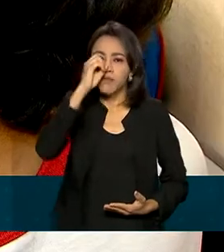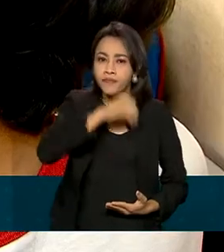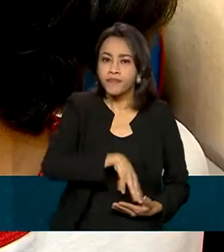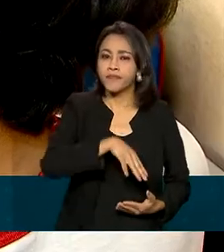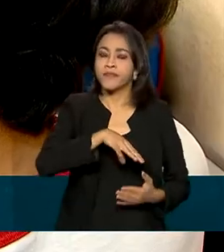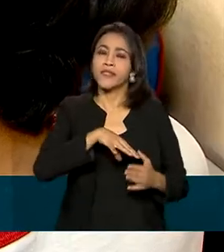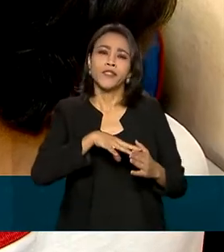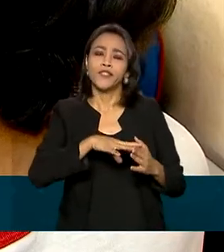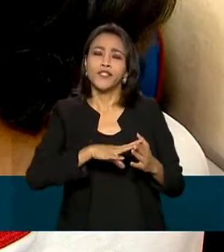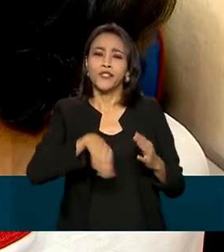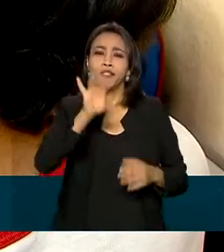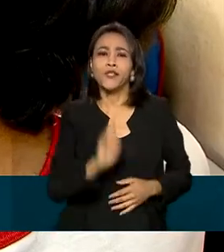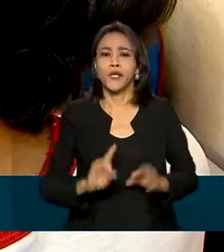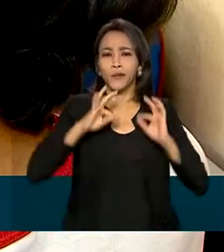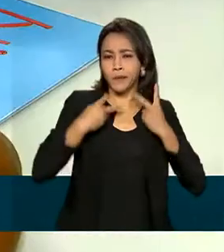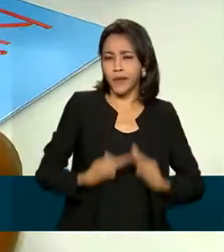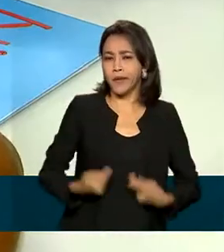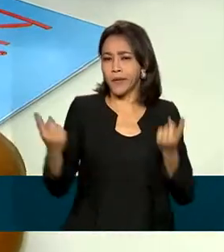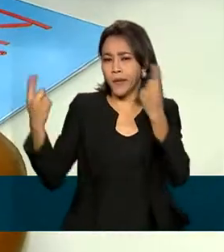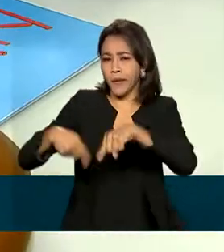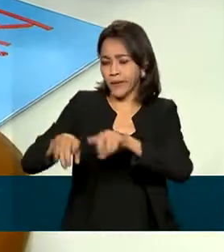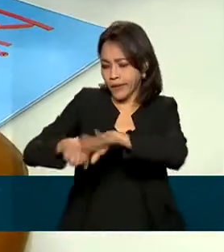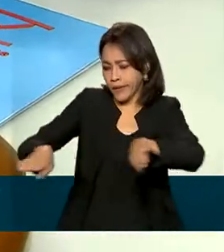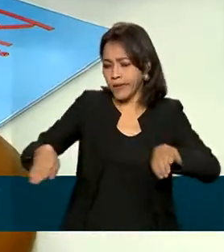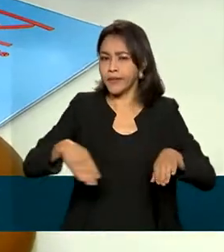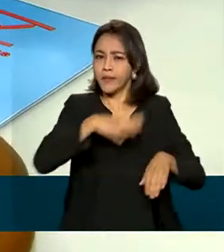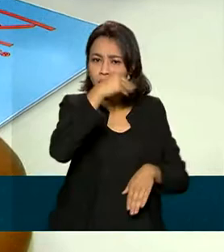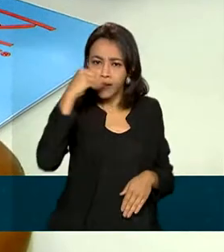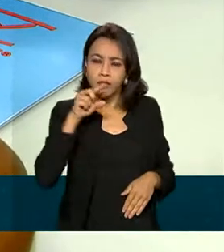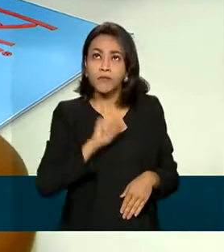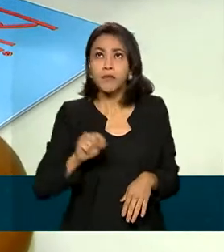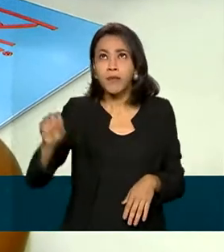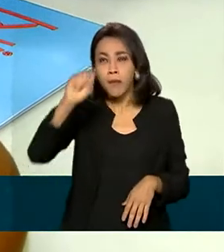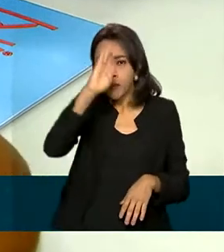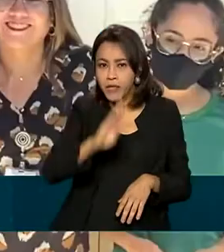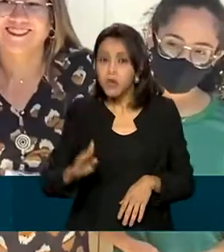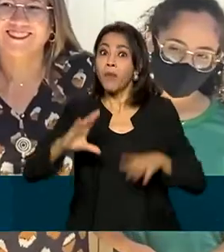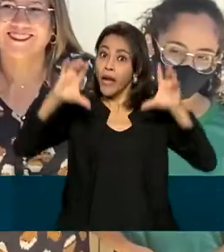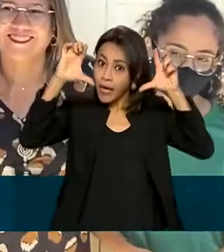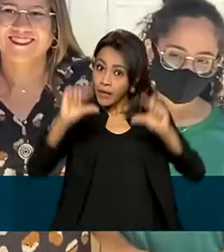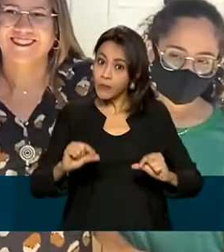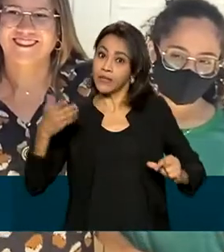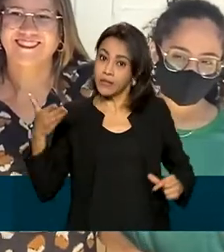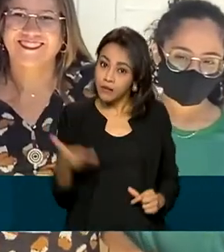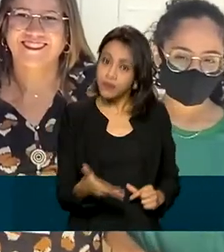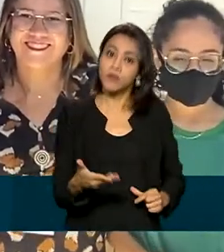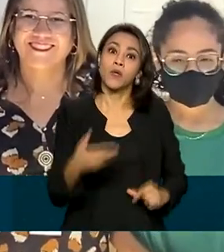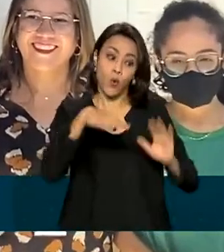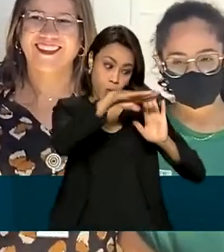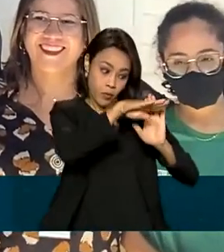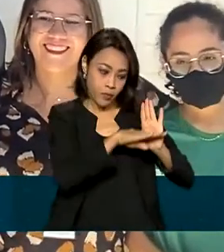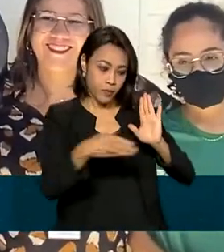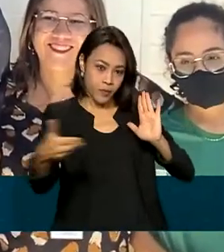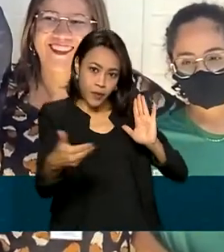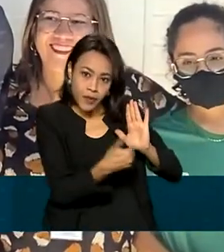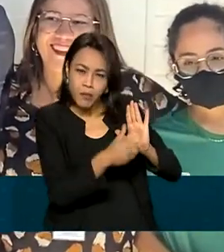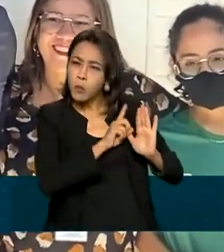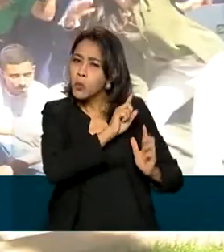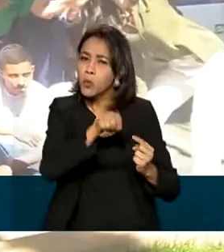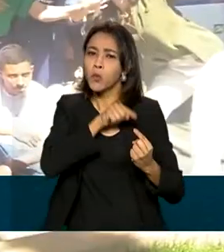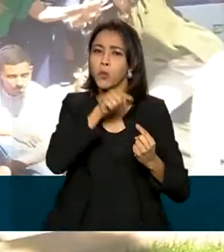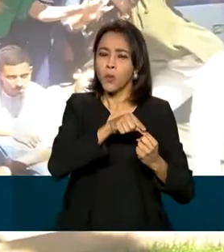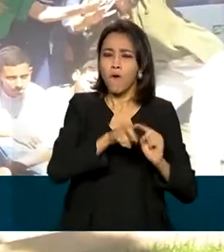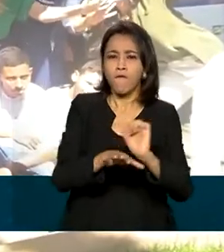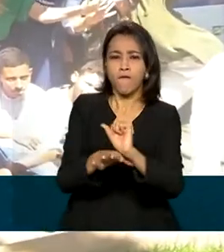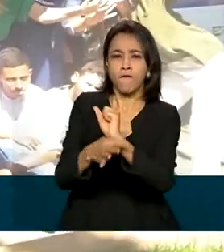contra crianças e adolescentes em todo o país. Para derrubar esses números, o programa Vem Viver busca fortalecer